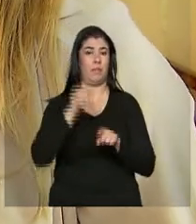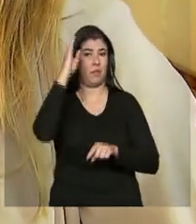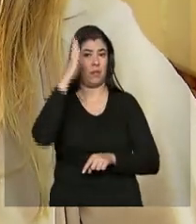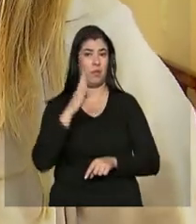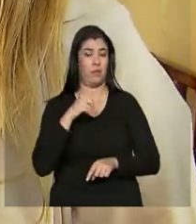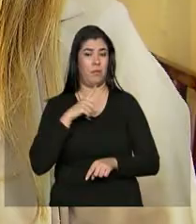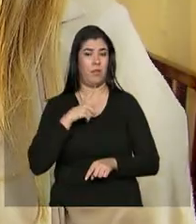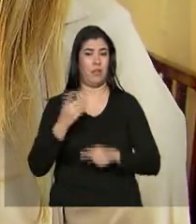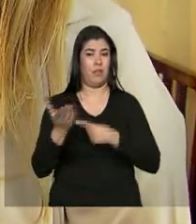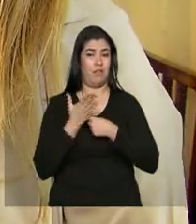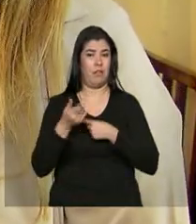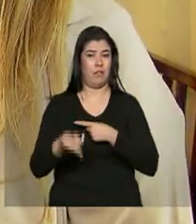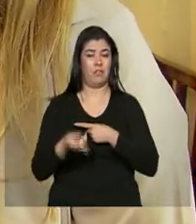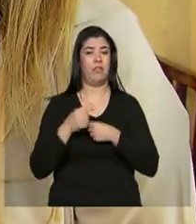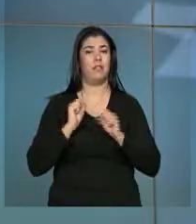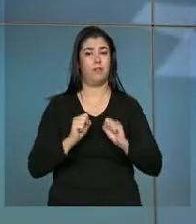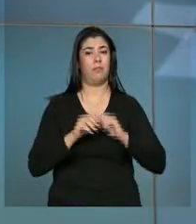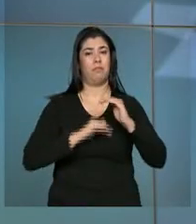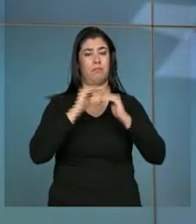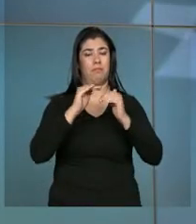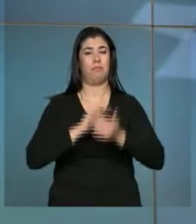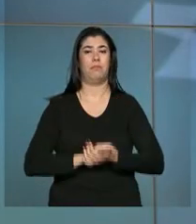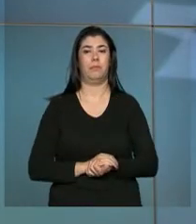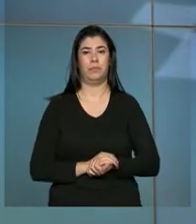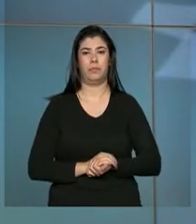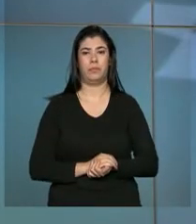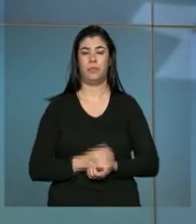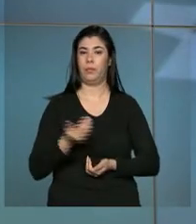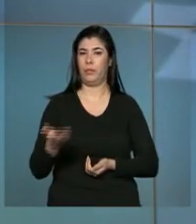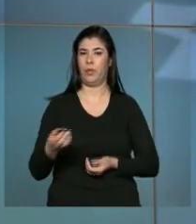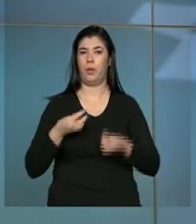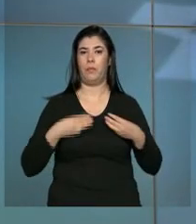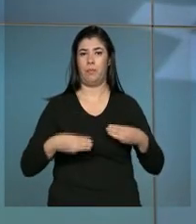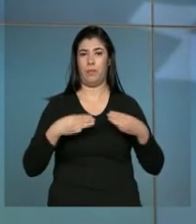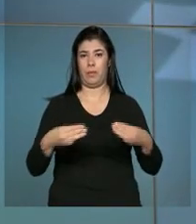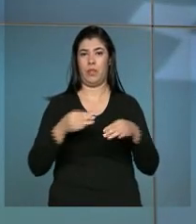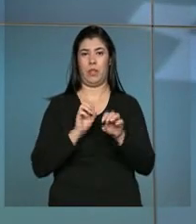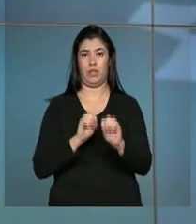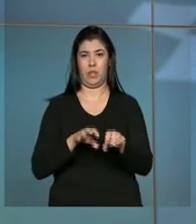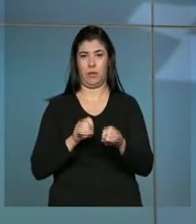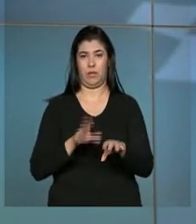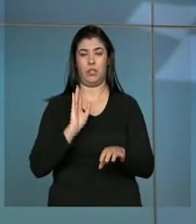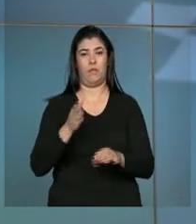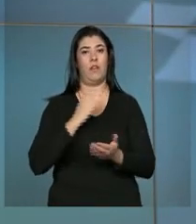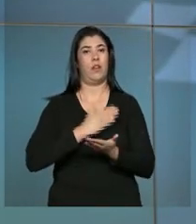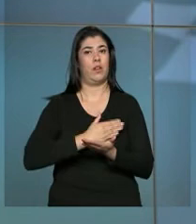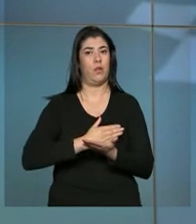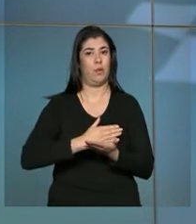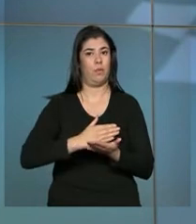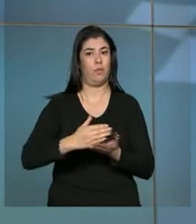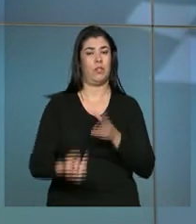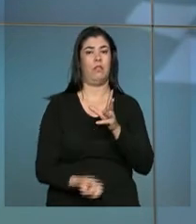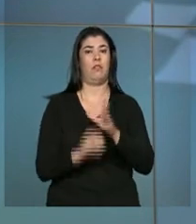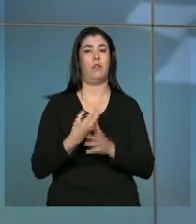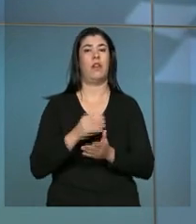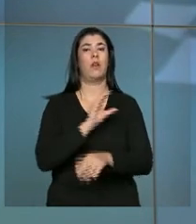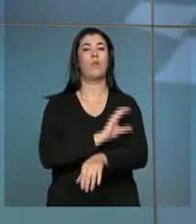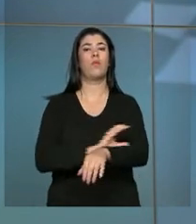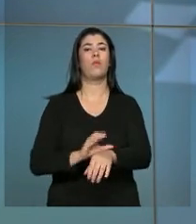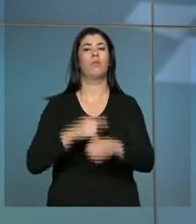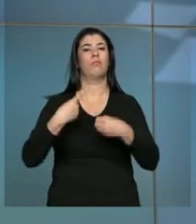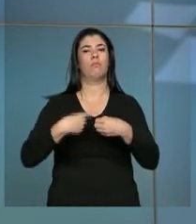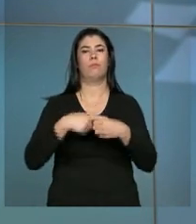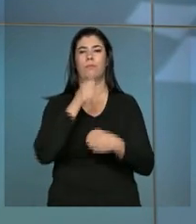ajudava que eu faça tudo isso. E o Ministério da Educação vai abrir cursos de medicina em cidades que ainda não